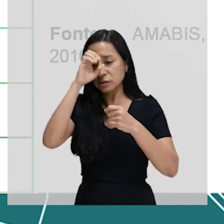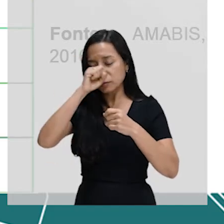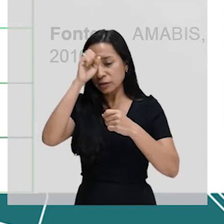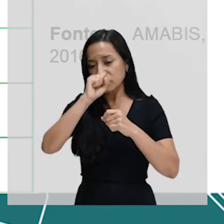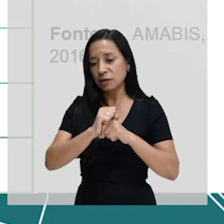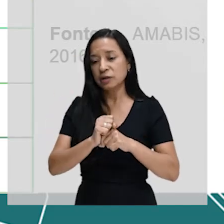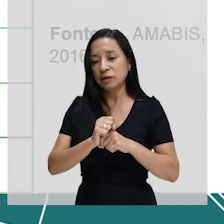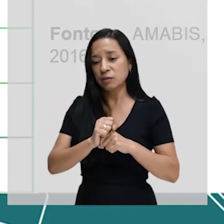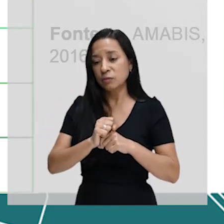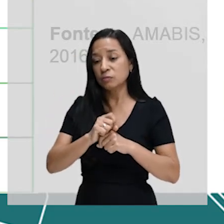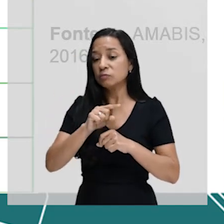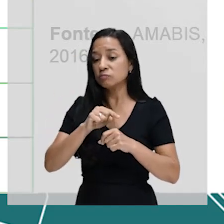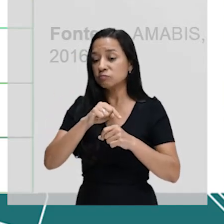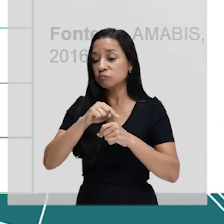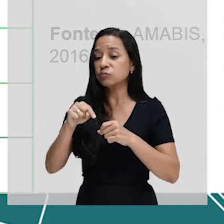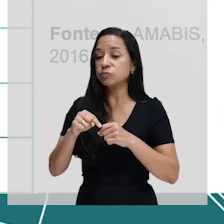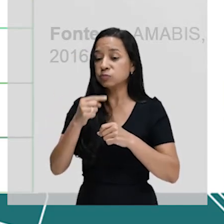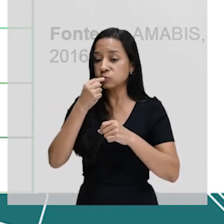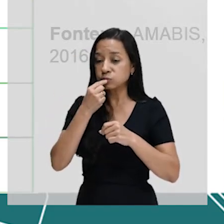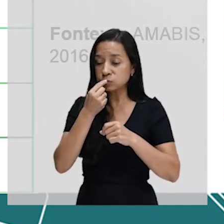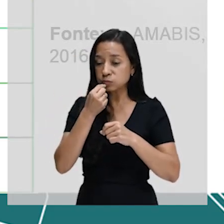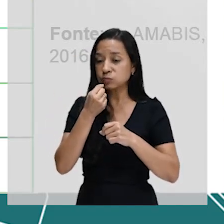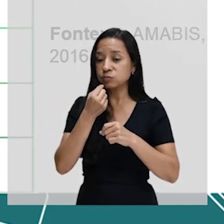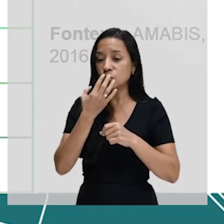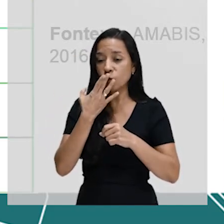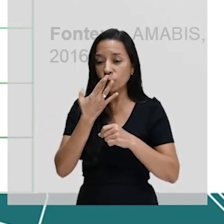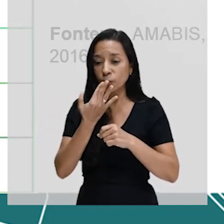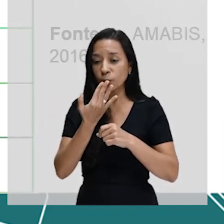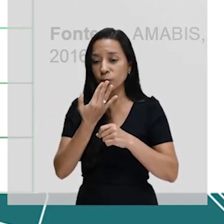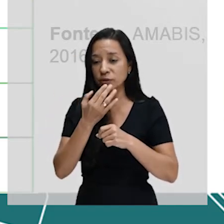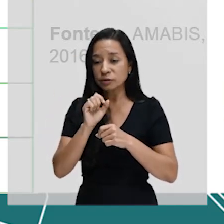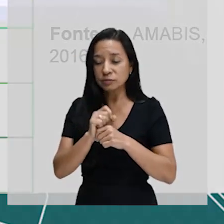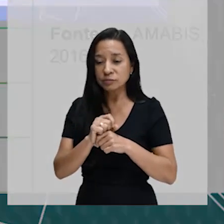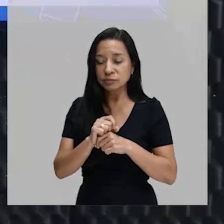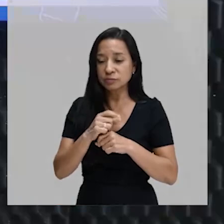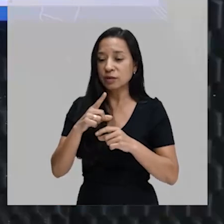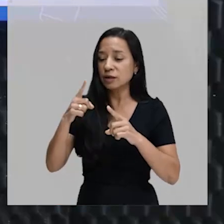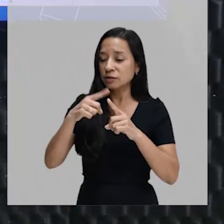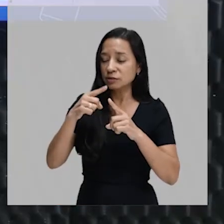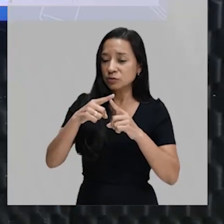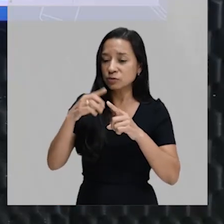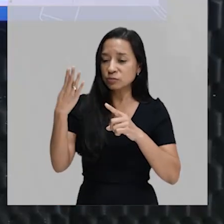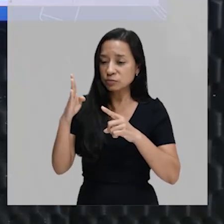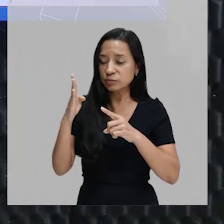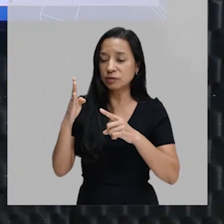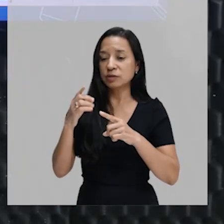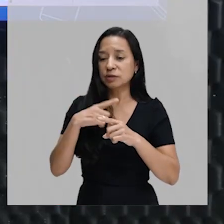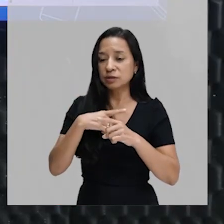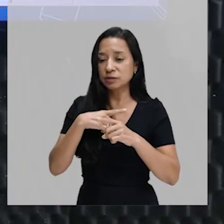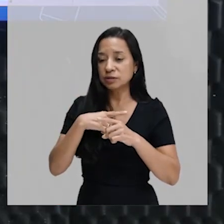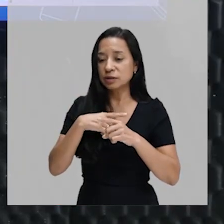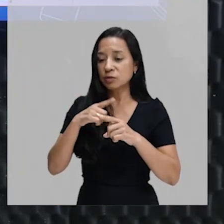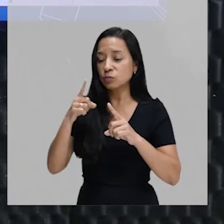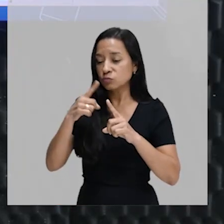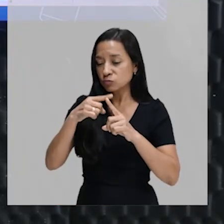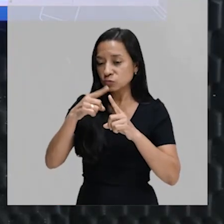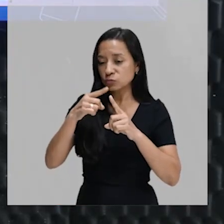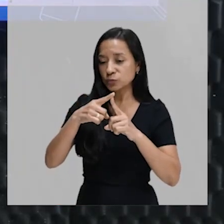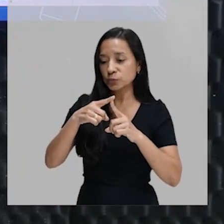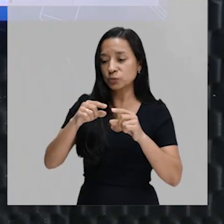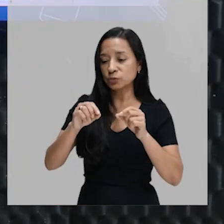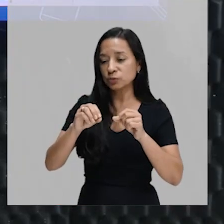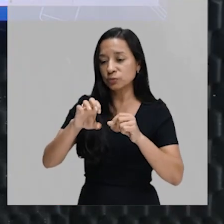espécie de bactéria. E de cada tipo de bactéria dessa, eu posso extrair um tipo de enzima de